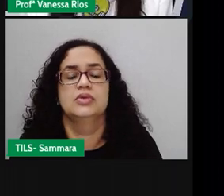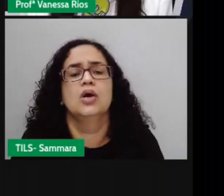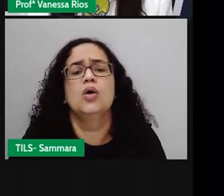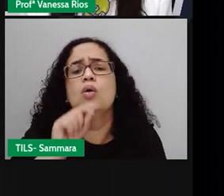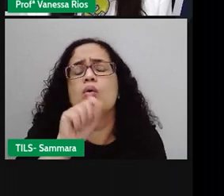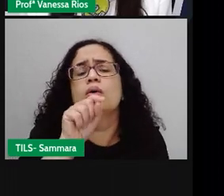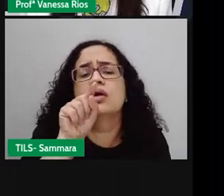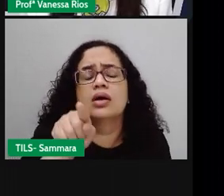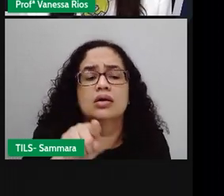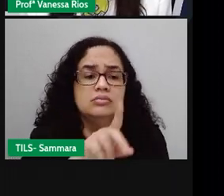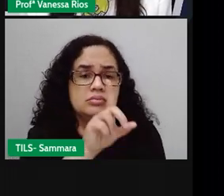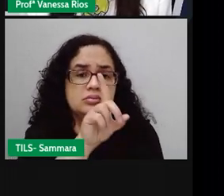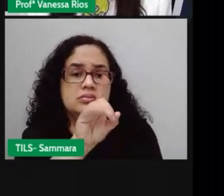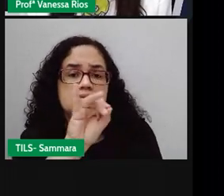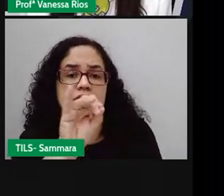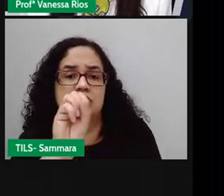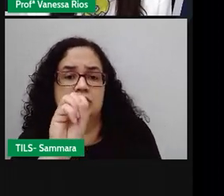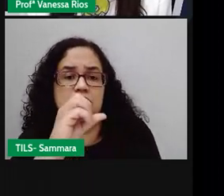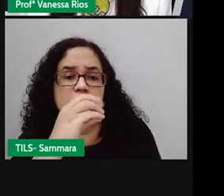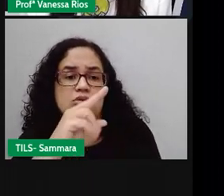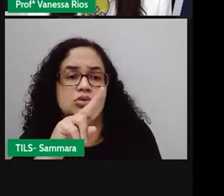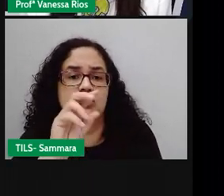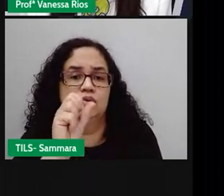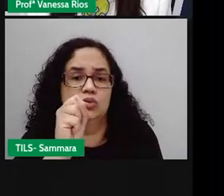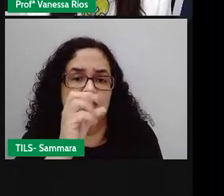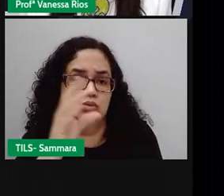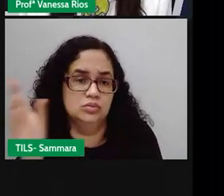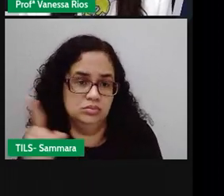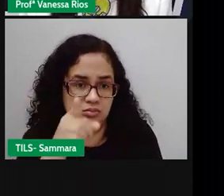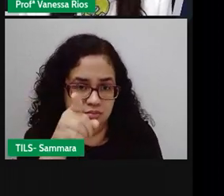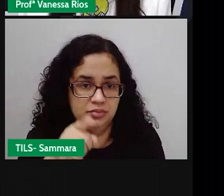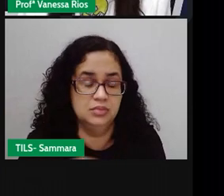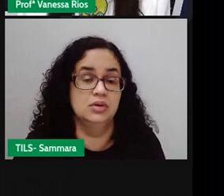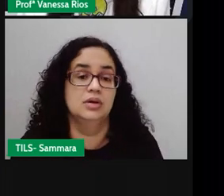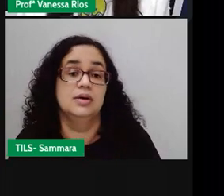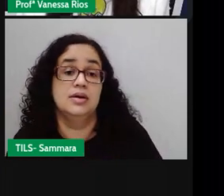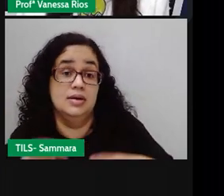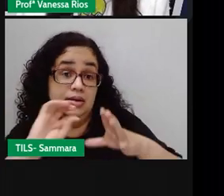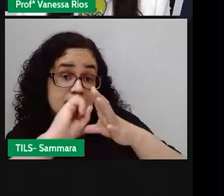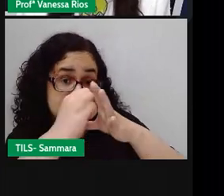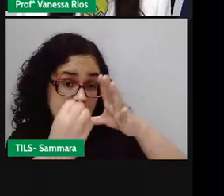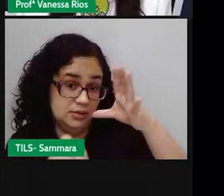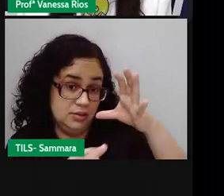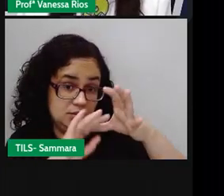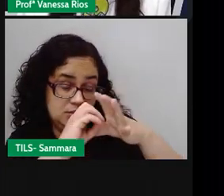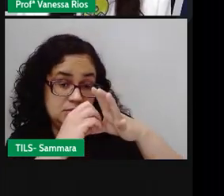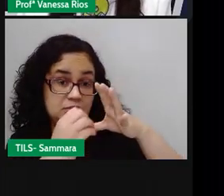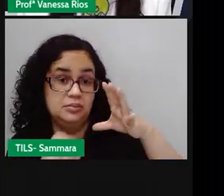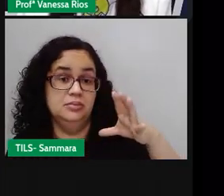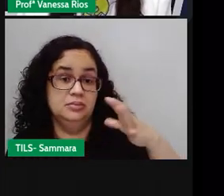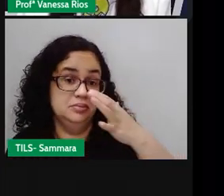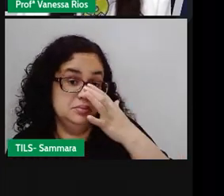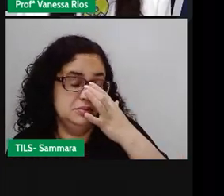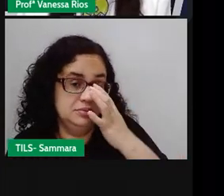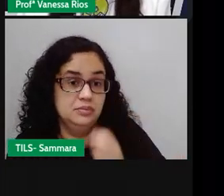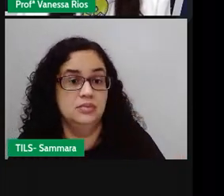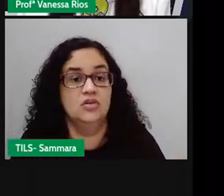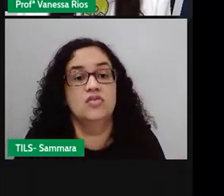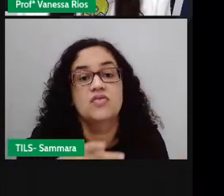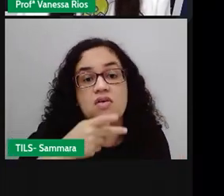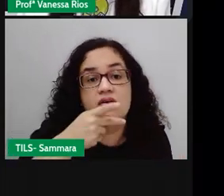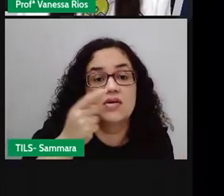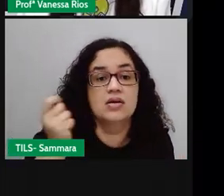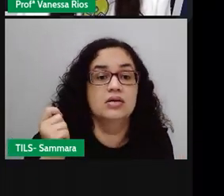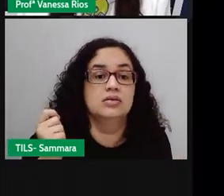E aí, que é um discurso direto? O discurso direto, ele é caracterizado por ser uma